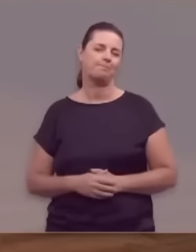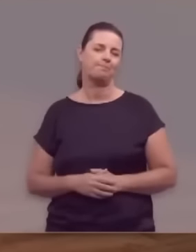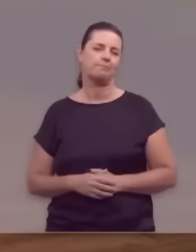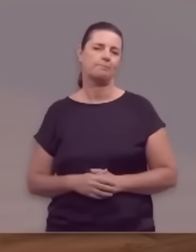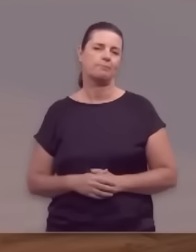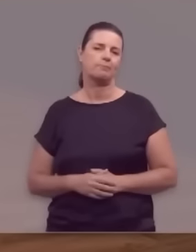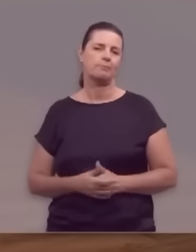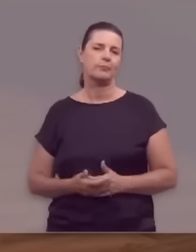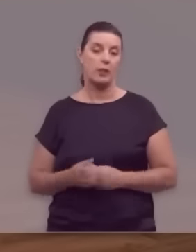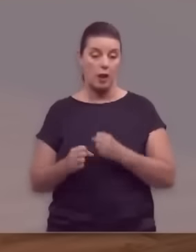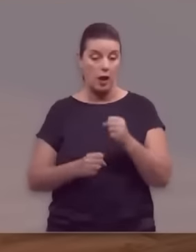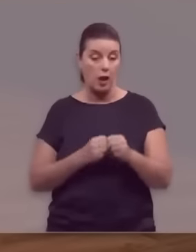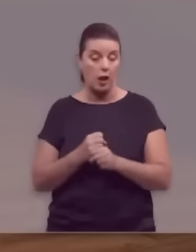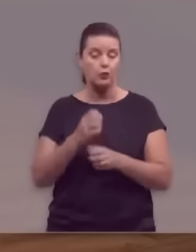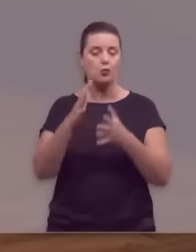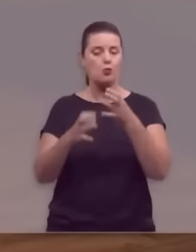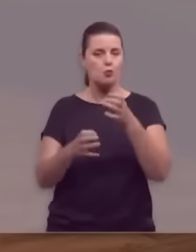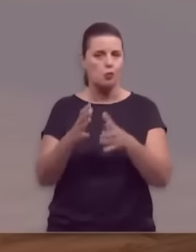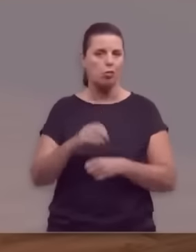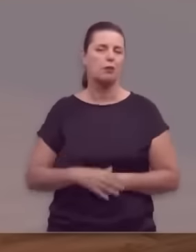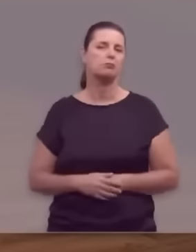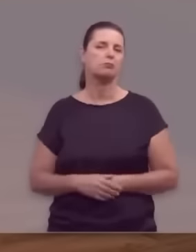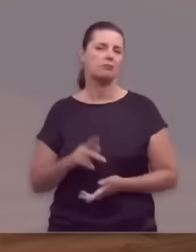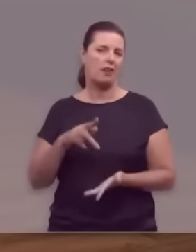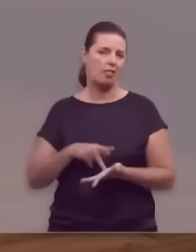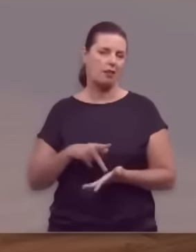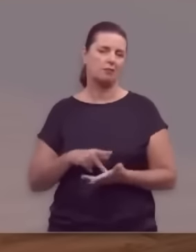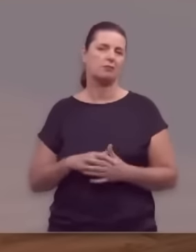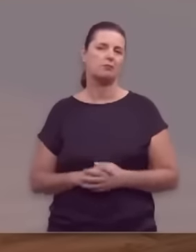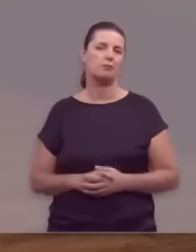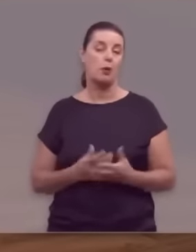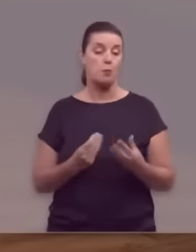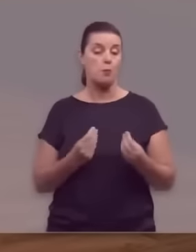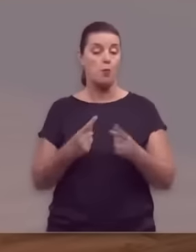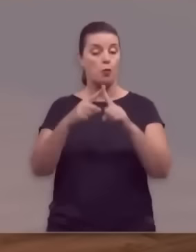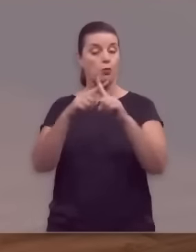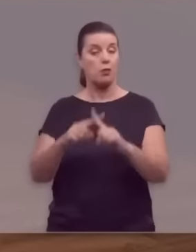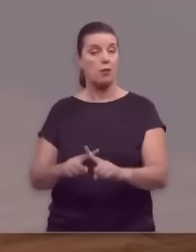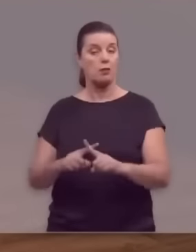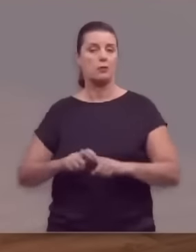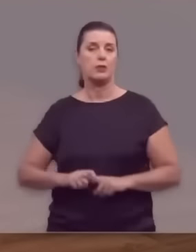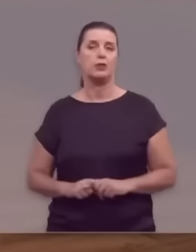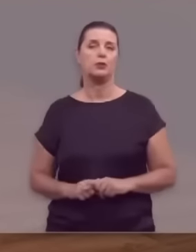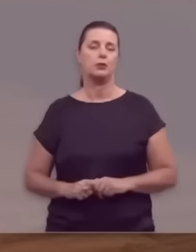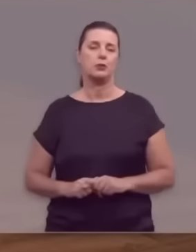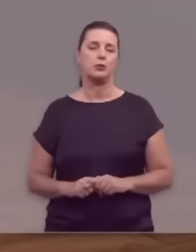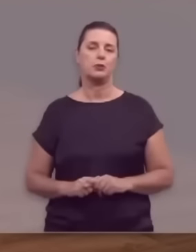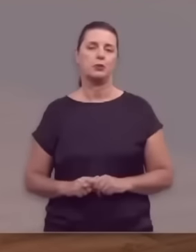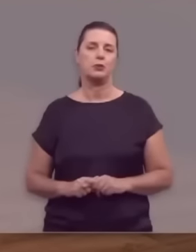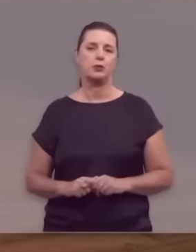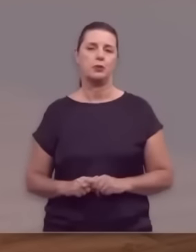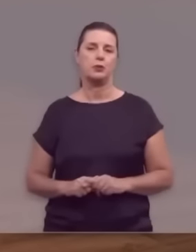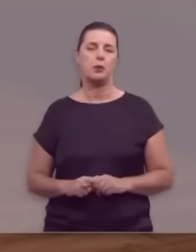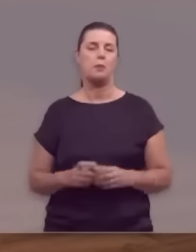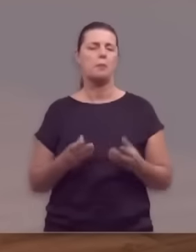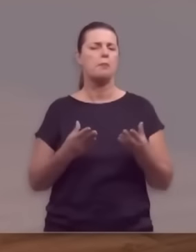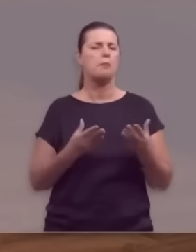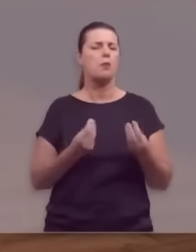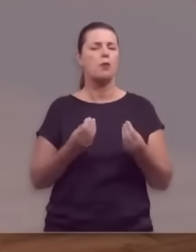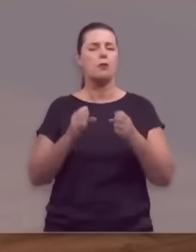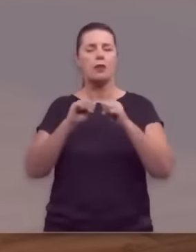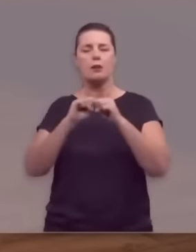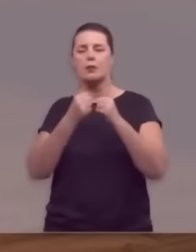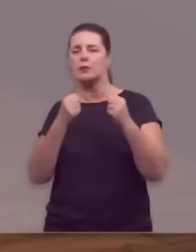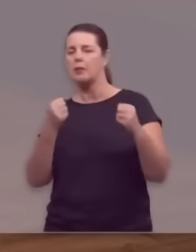Ano de lutas com certeza, de muitos desafios, de grandes